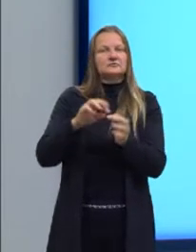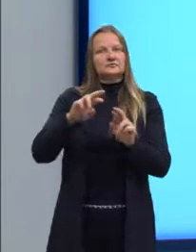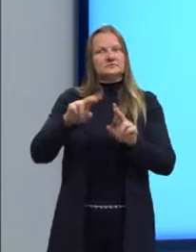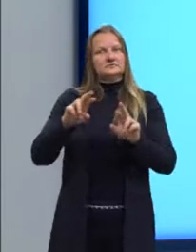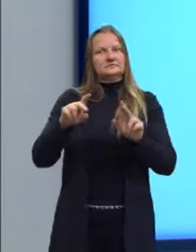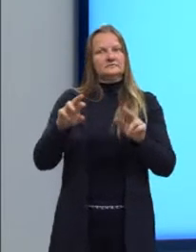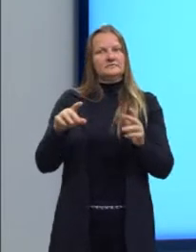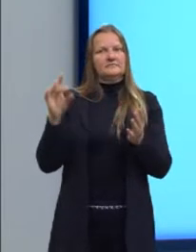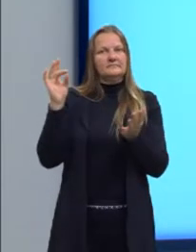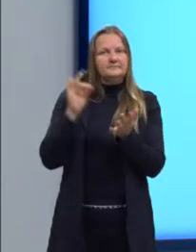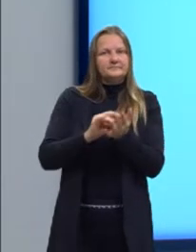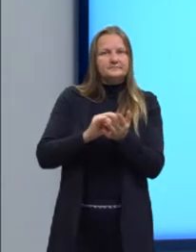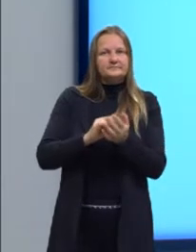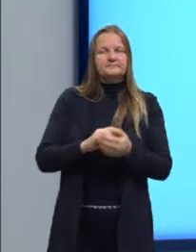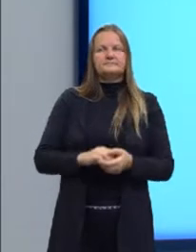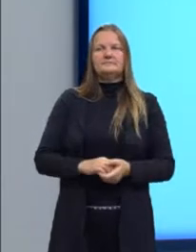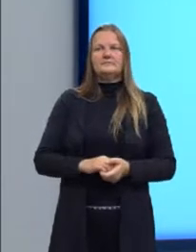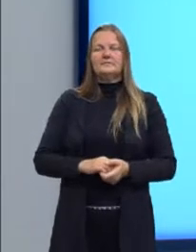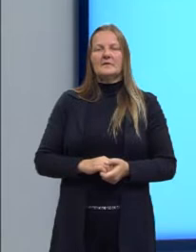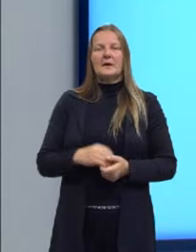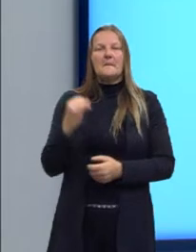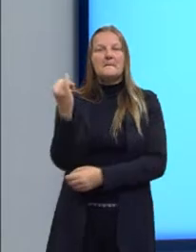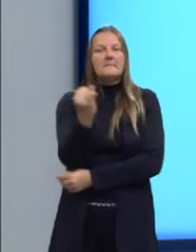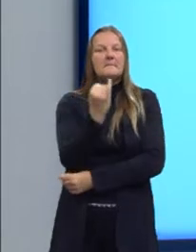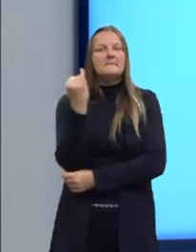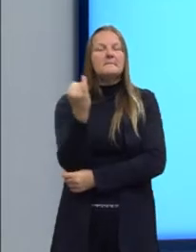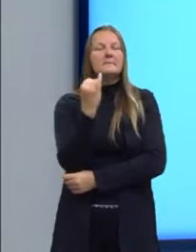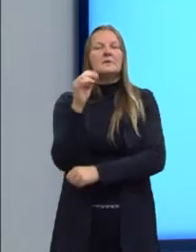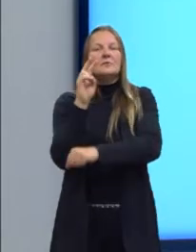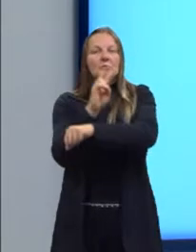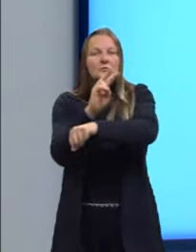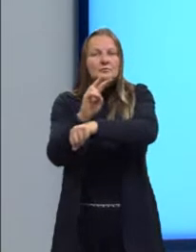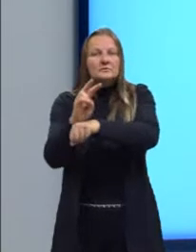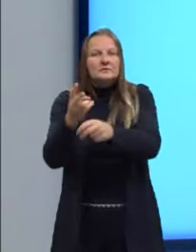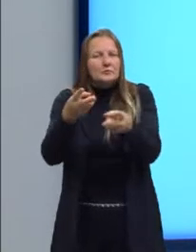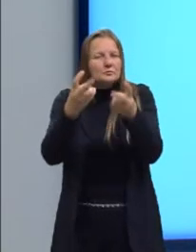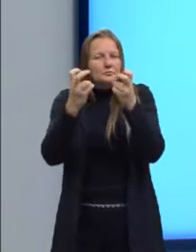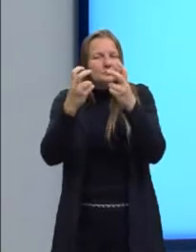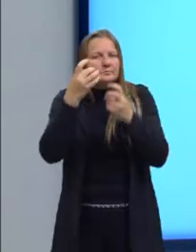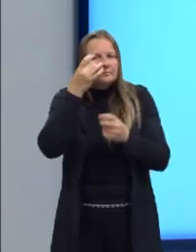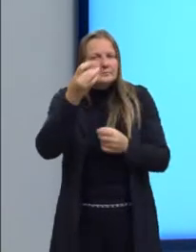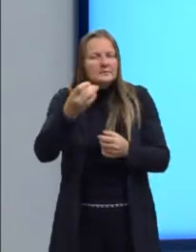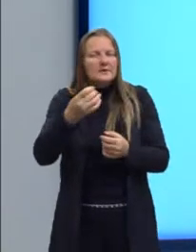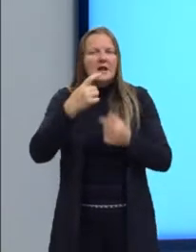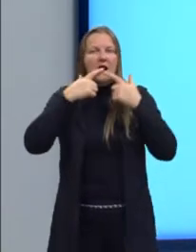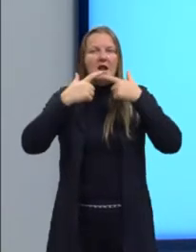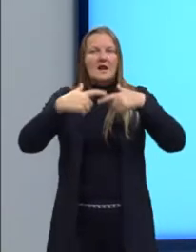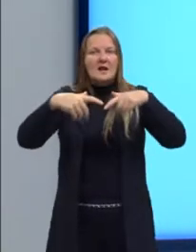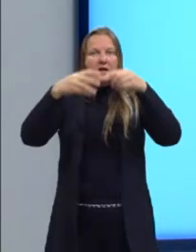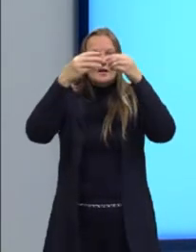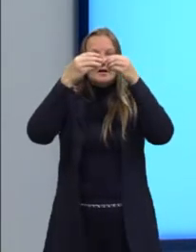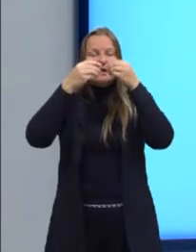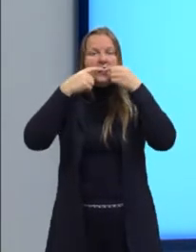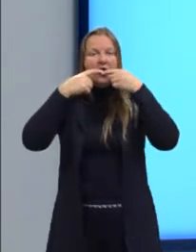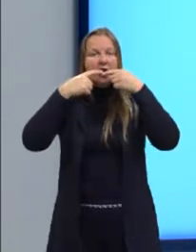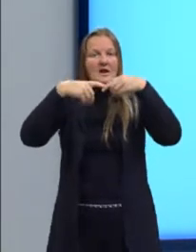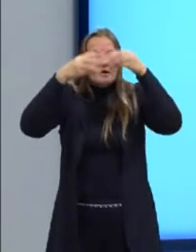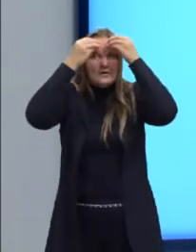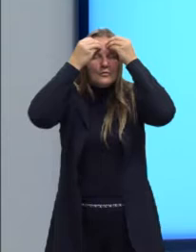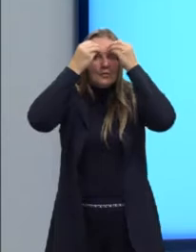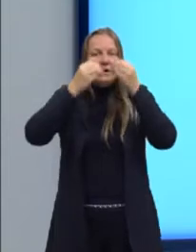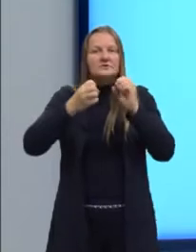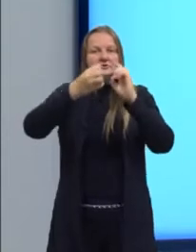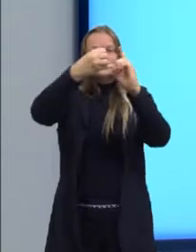essencial e é fundamental que eu perceba que a linguagem do texto dissertativo argumentativo,